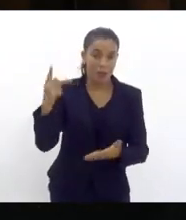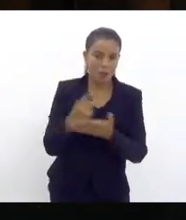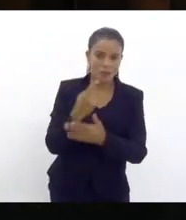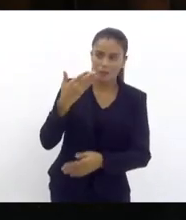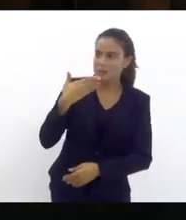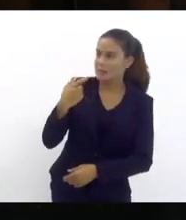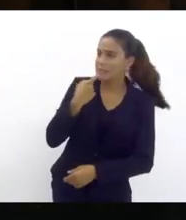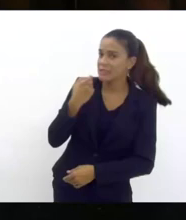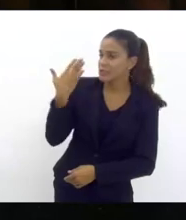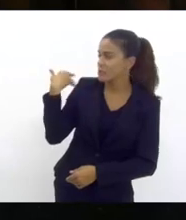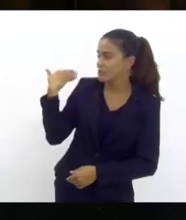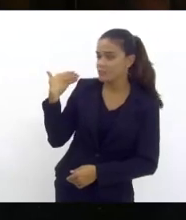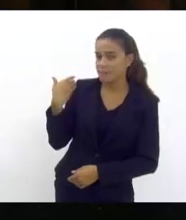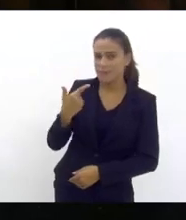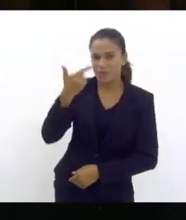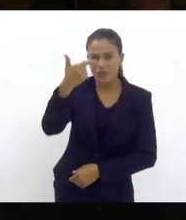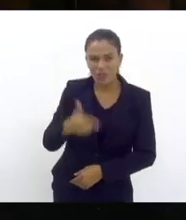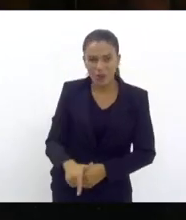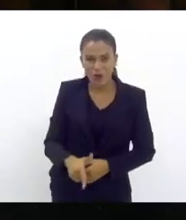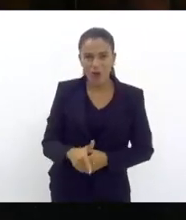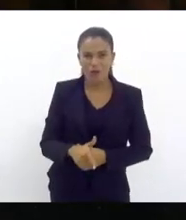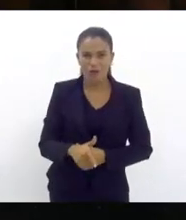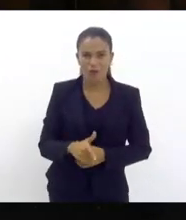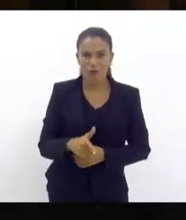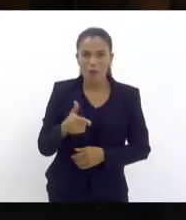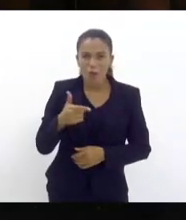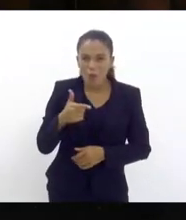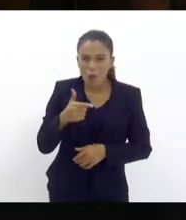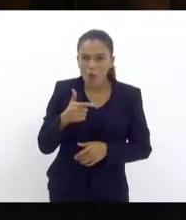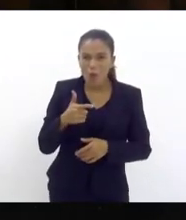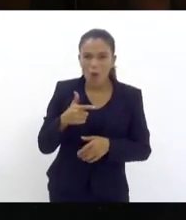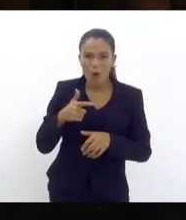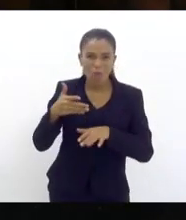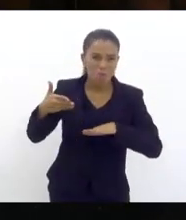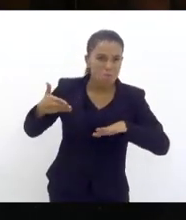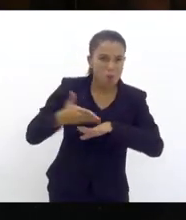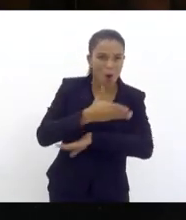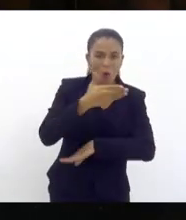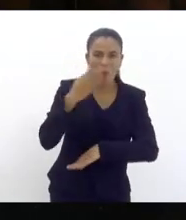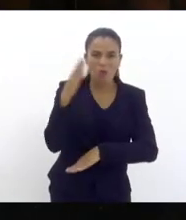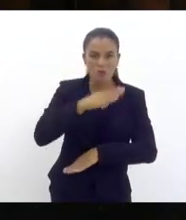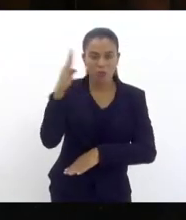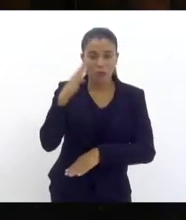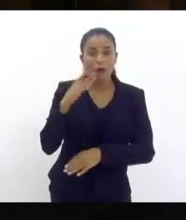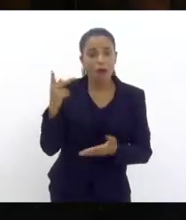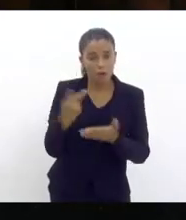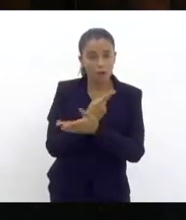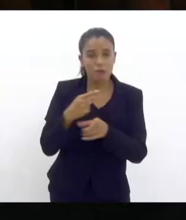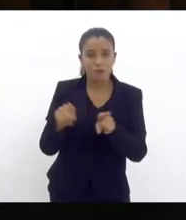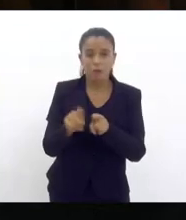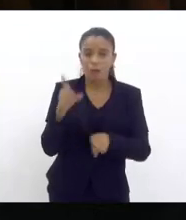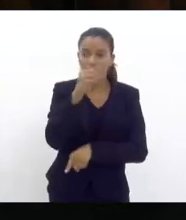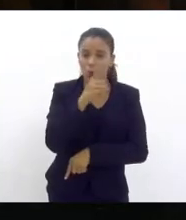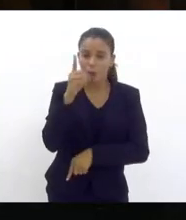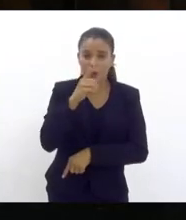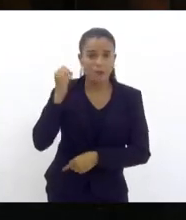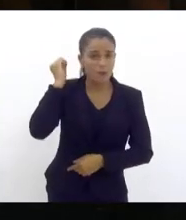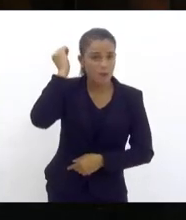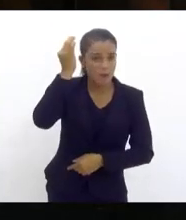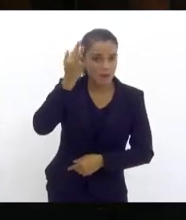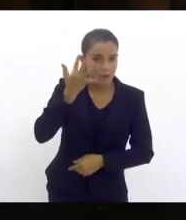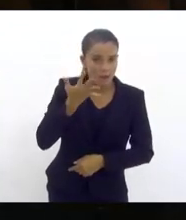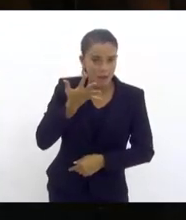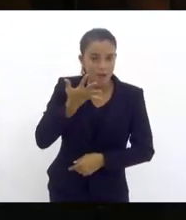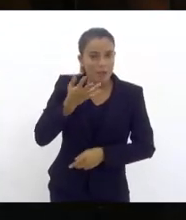E aí, mais uma operação de urgência aconteceu na madrugada de domingo e que prosseguiu